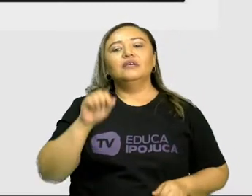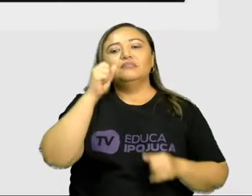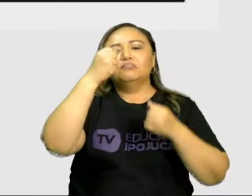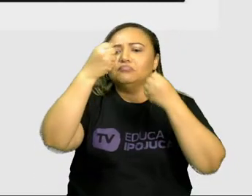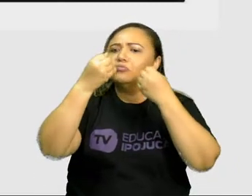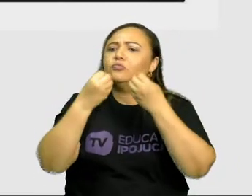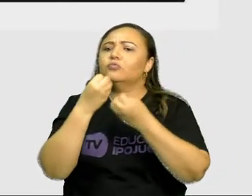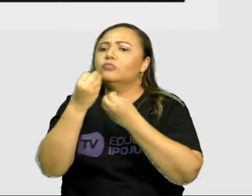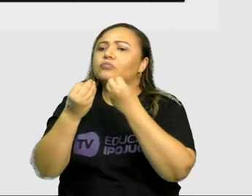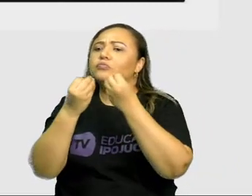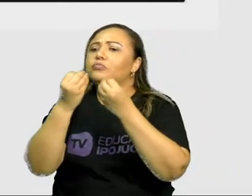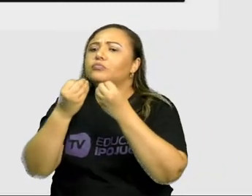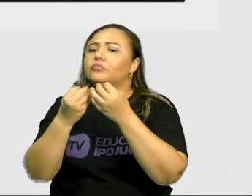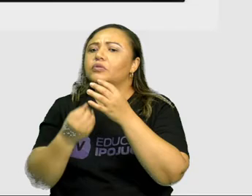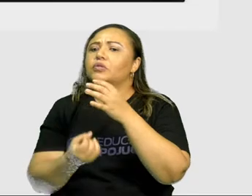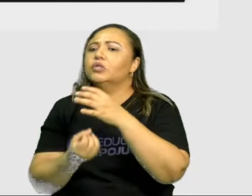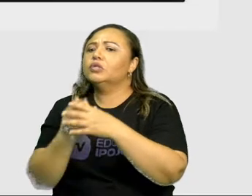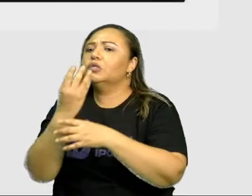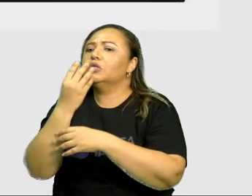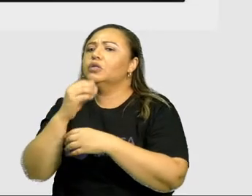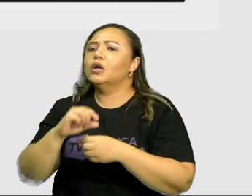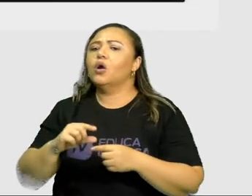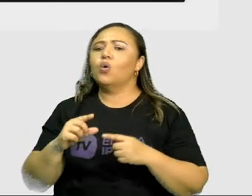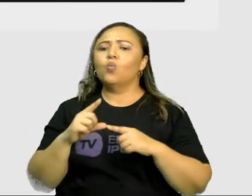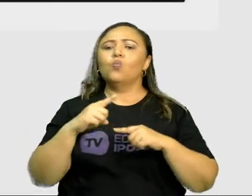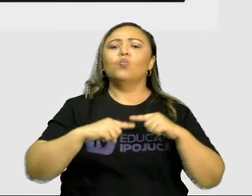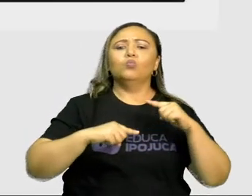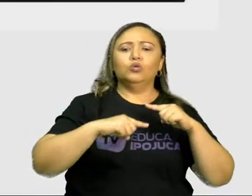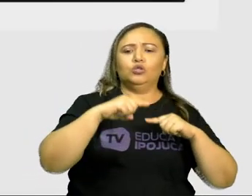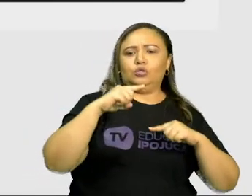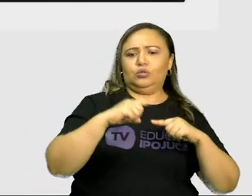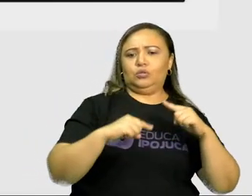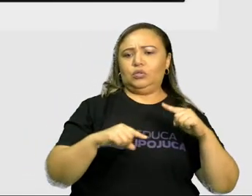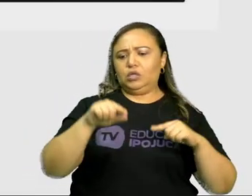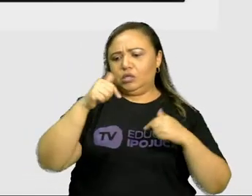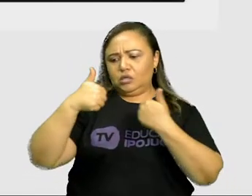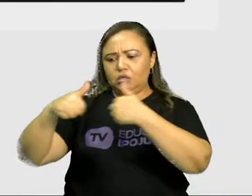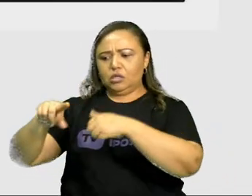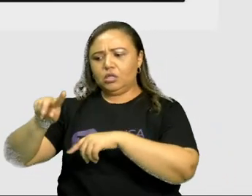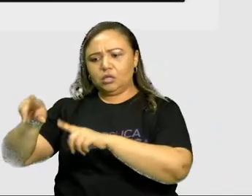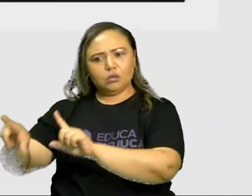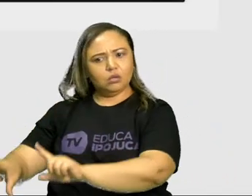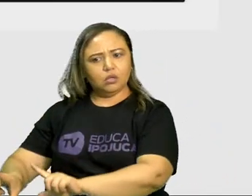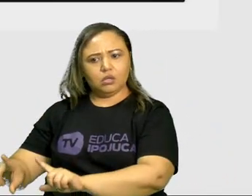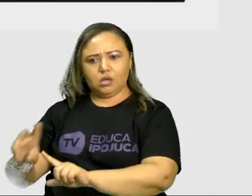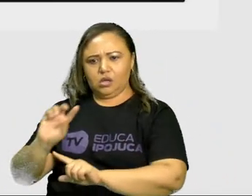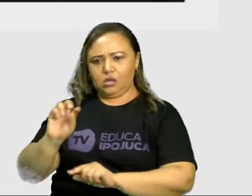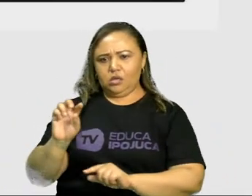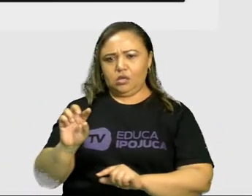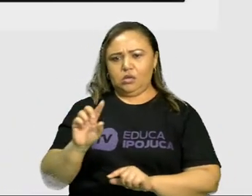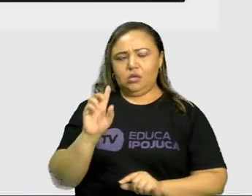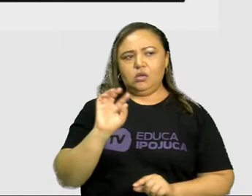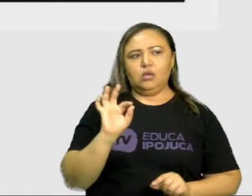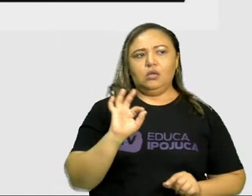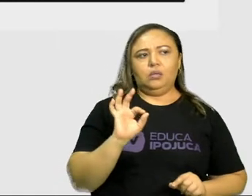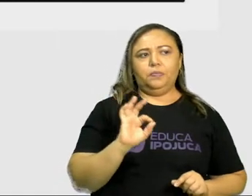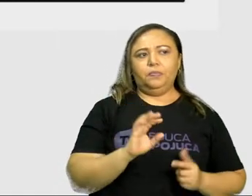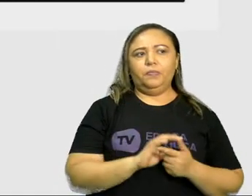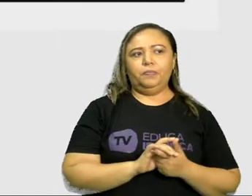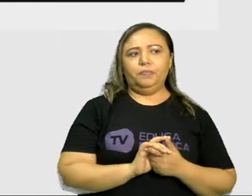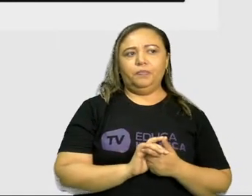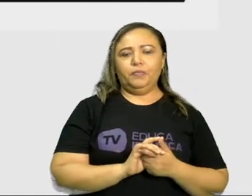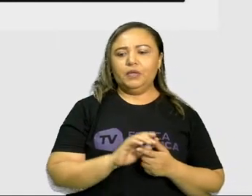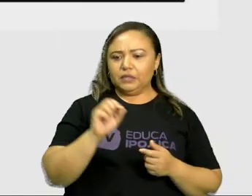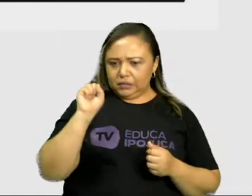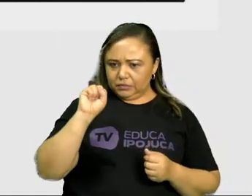Como assim cria o objeto? Ele já não estava lá antes do ponto de vista? E a outra diz.